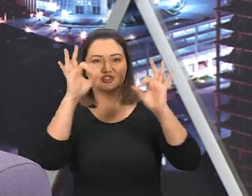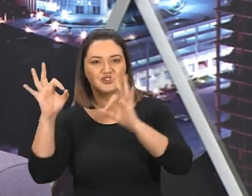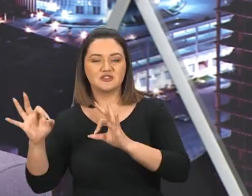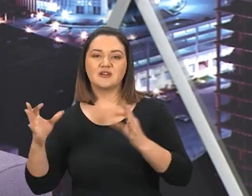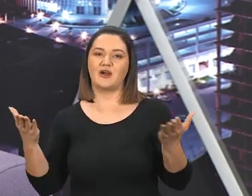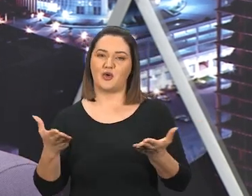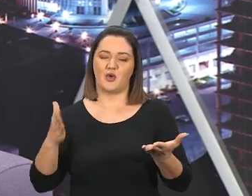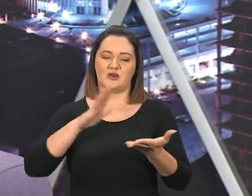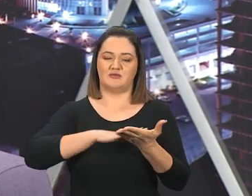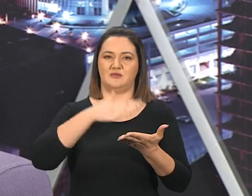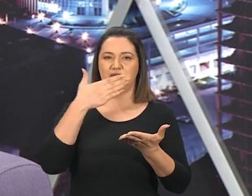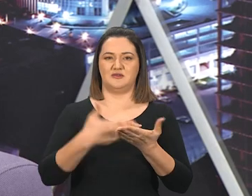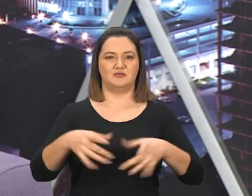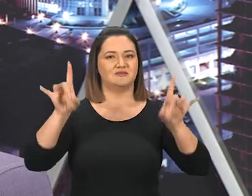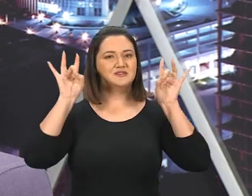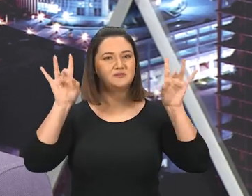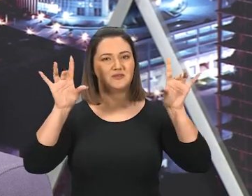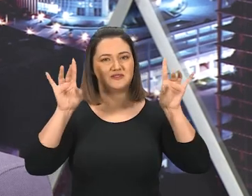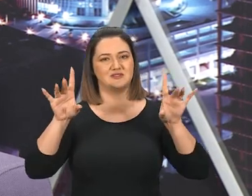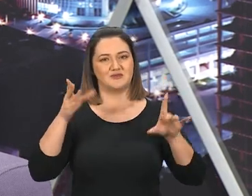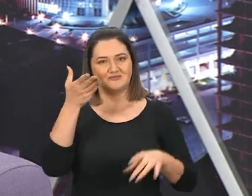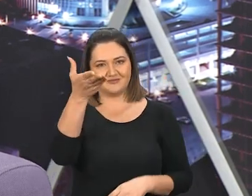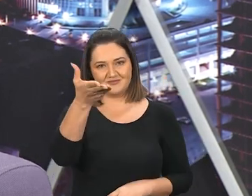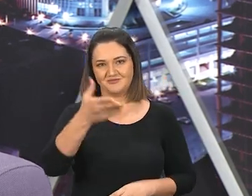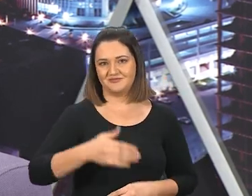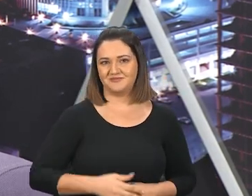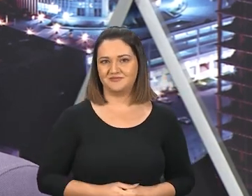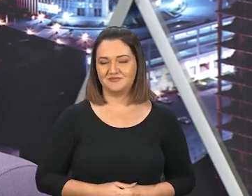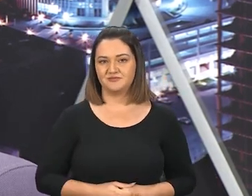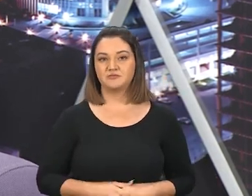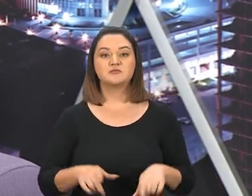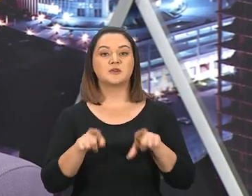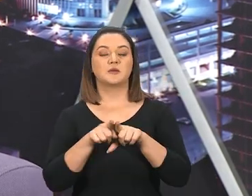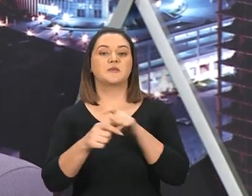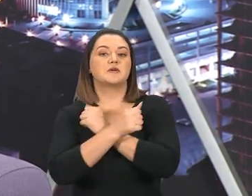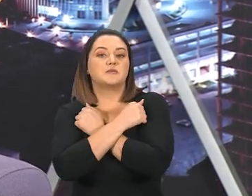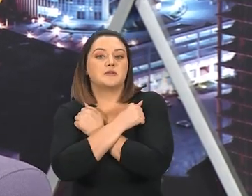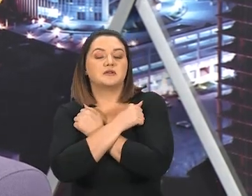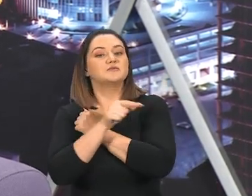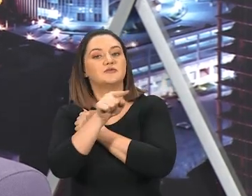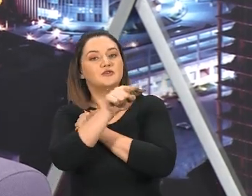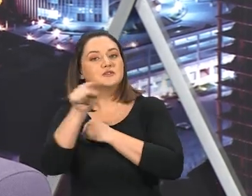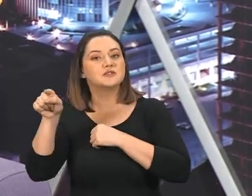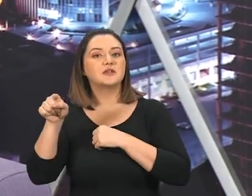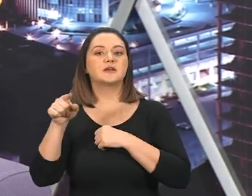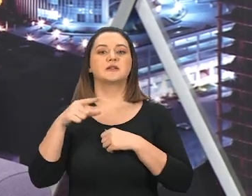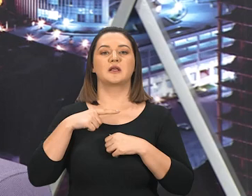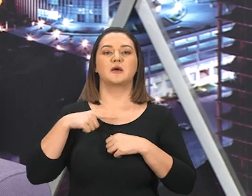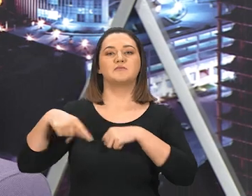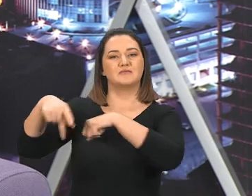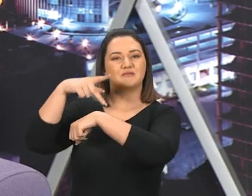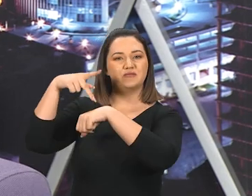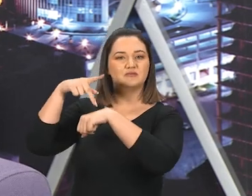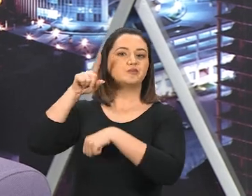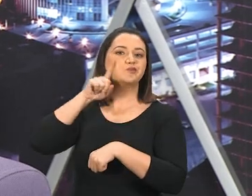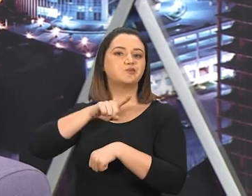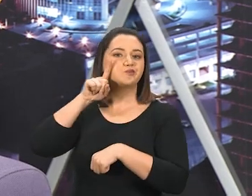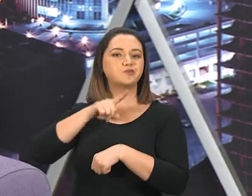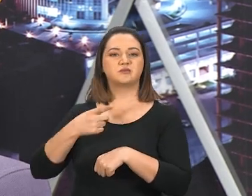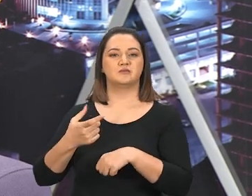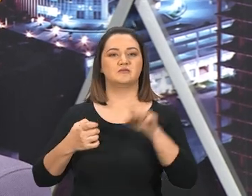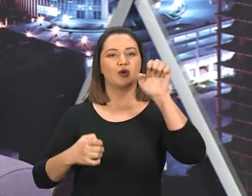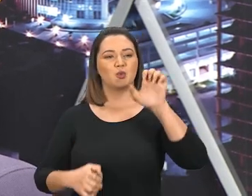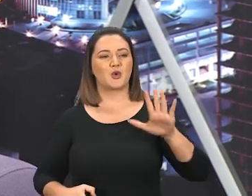programa agora, com uma tradução especial preparada para você. Também um abraço para você que nos acompanha nos Estados Unidos,